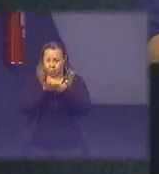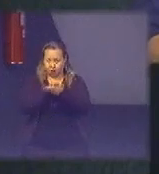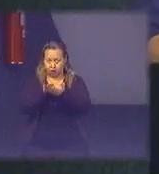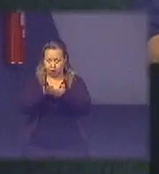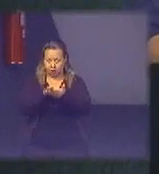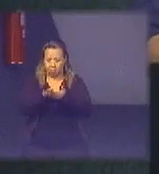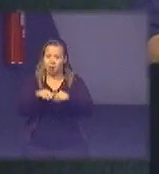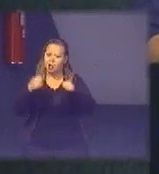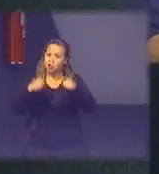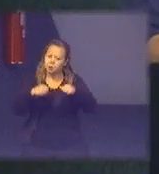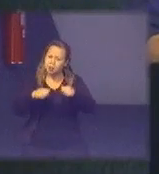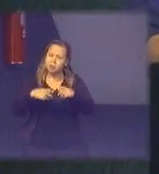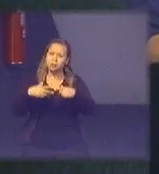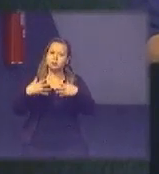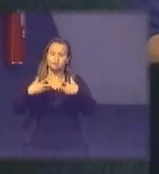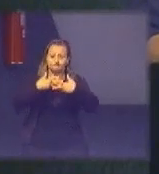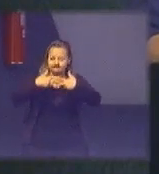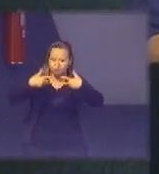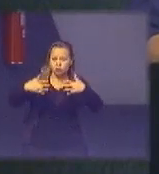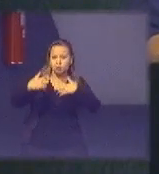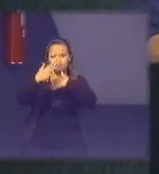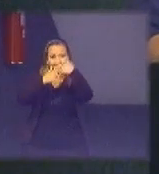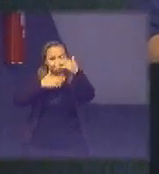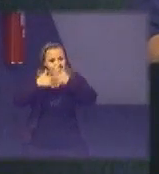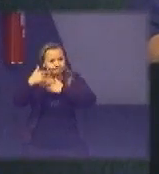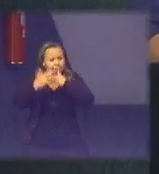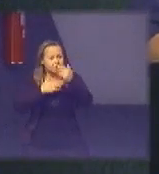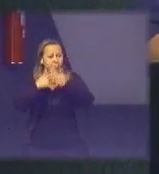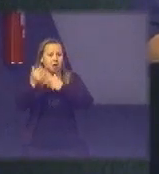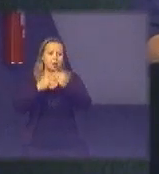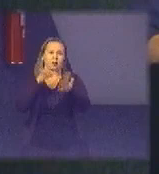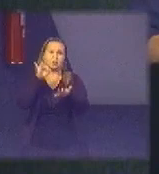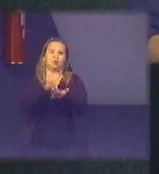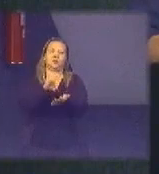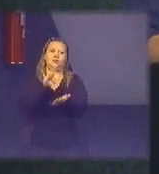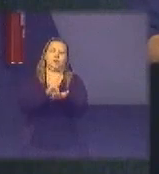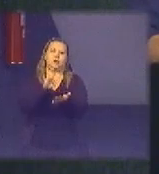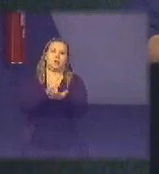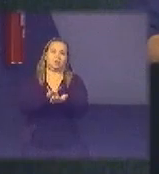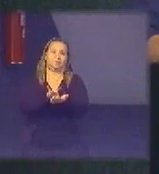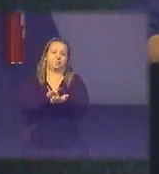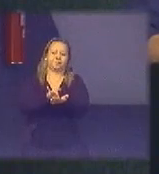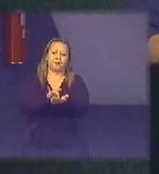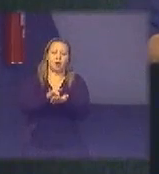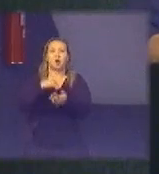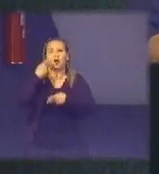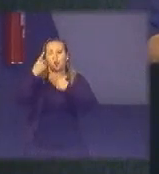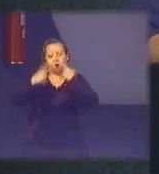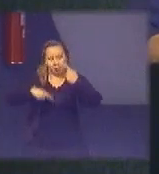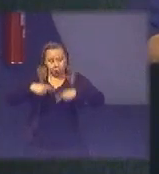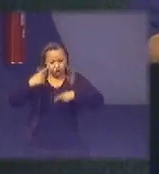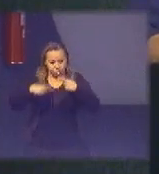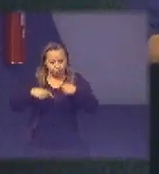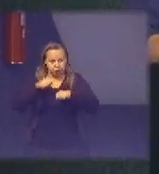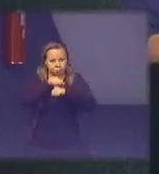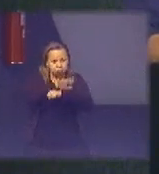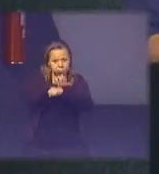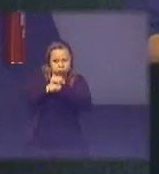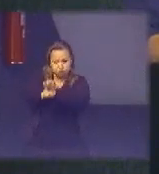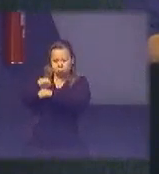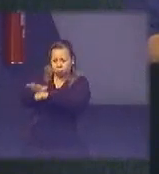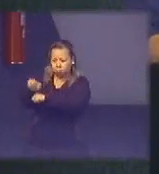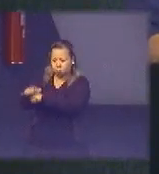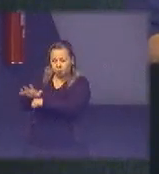mais táteis e tangíveis e vou falar eu não vou falar de sustentabilidade vou falar de uma política de fomento às minorias